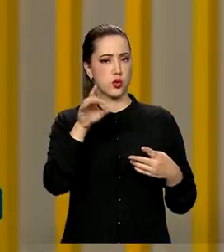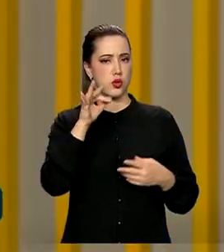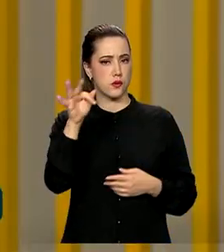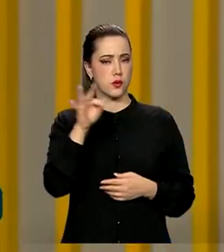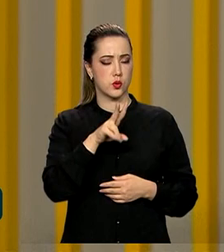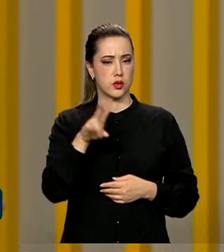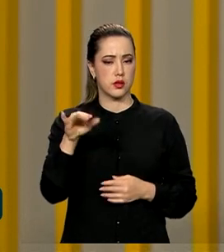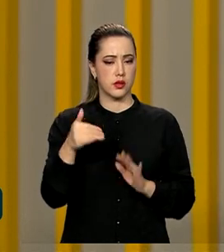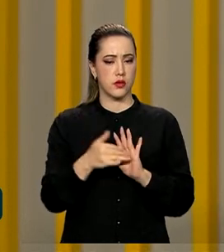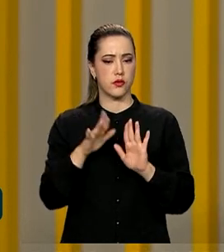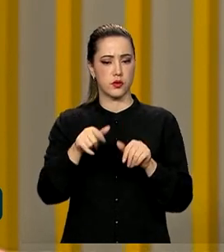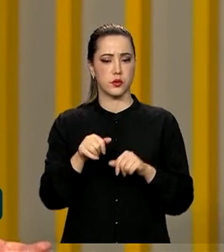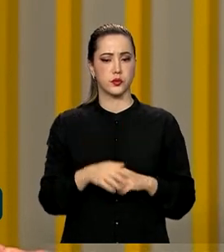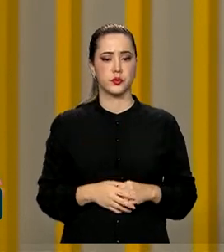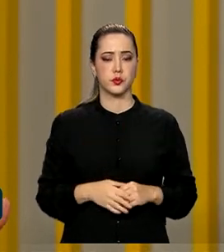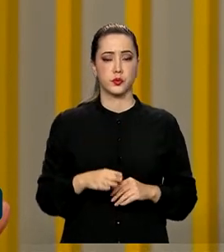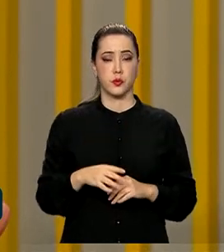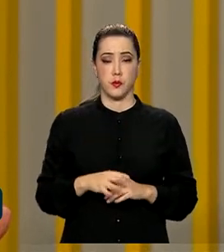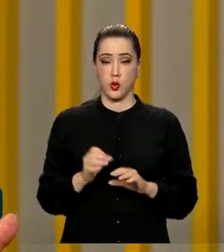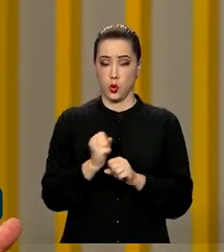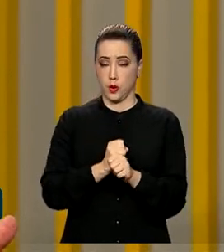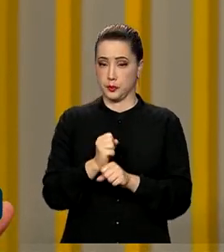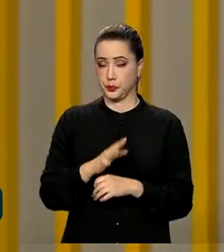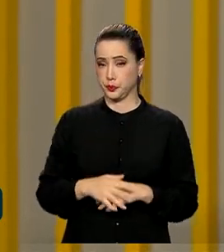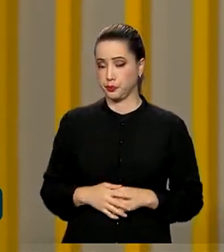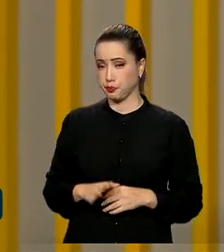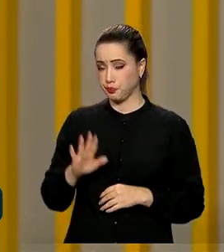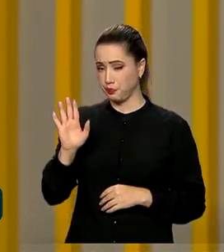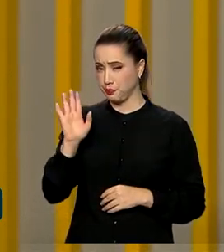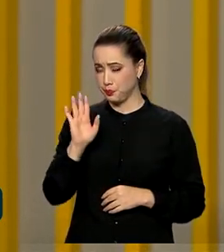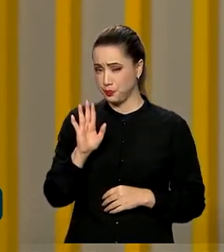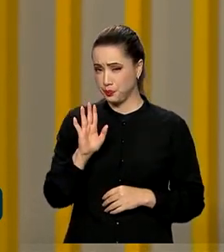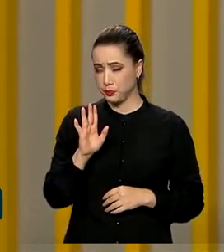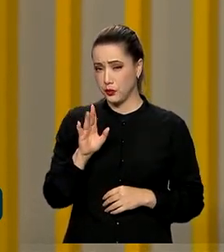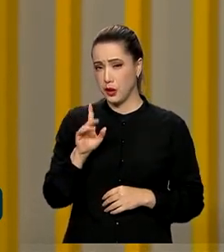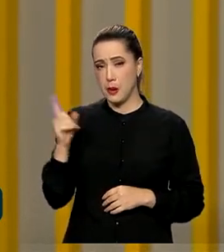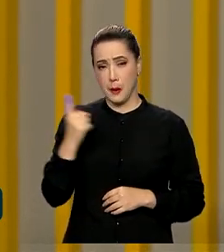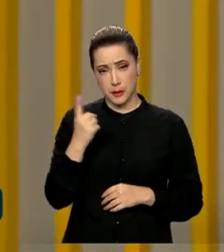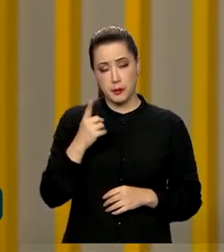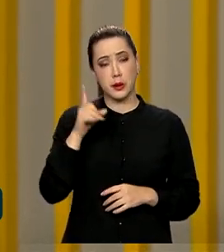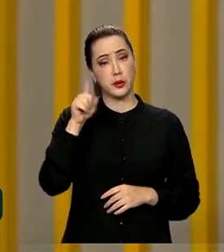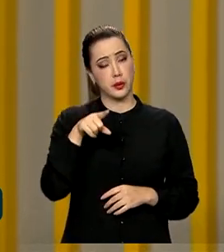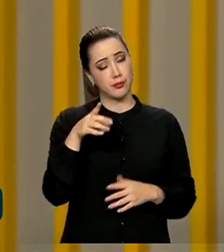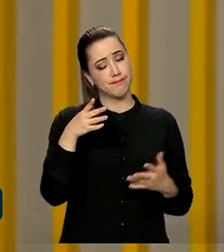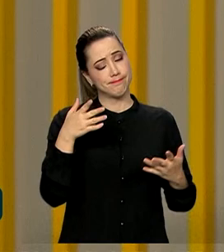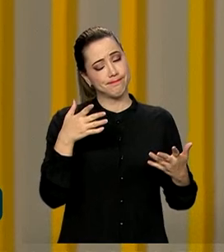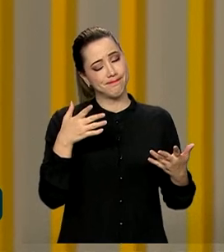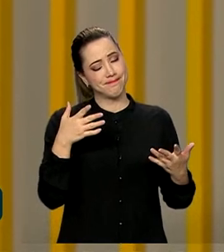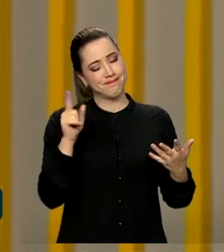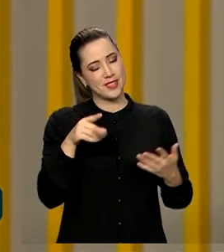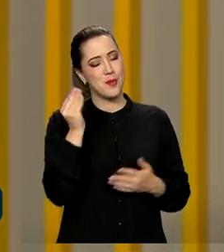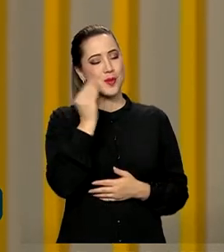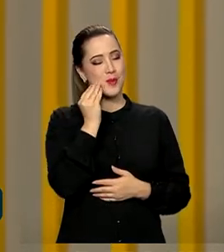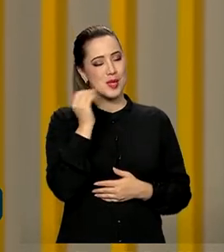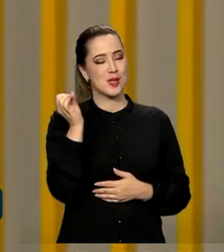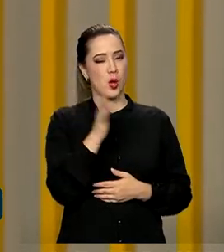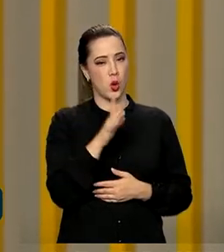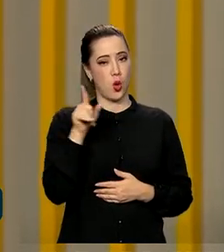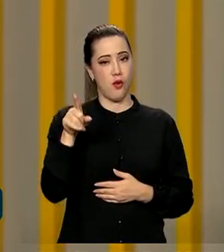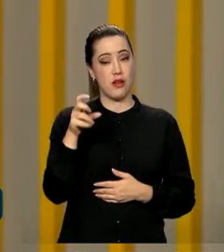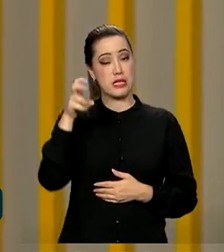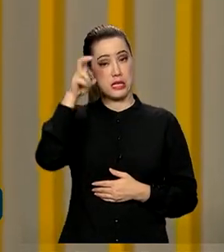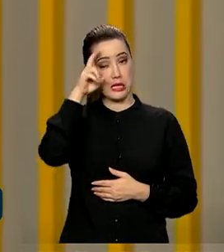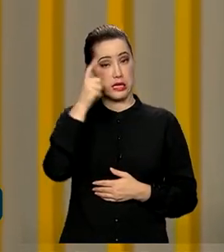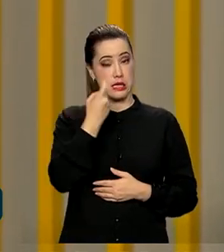Então, primeiro, é uma experiência nova. Nós vamos fazer agora quinta e sexta-feira, na próxima semana, vamos fazer uma avaliação com